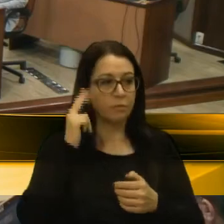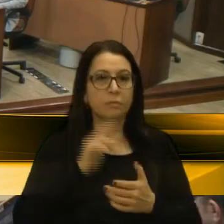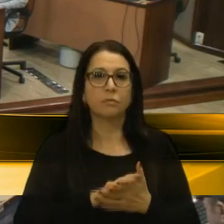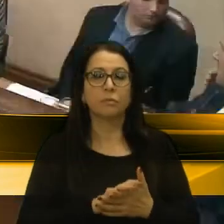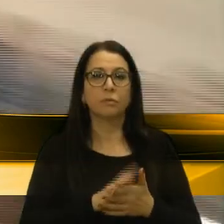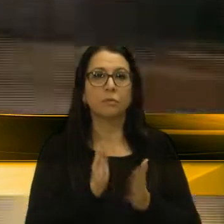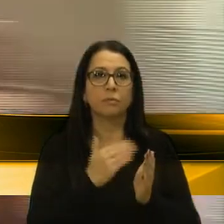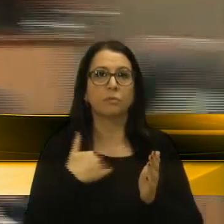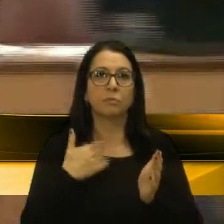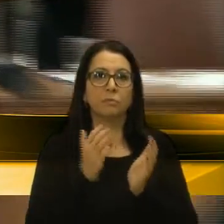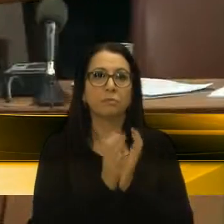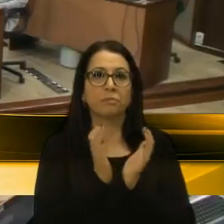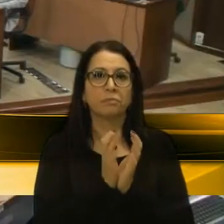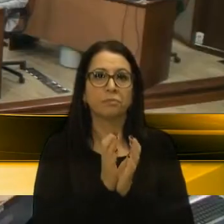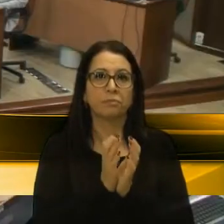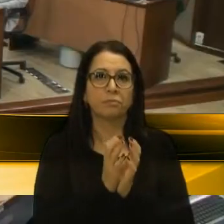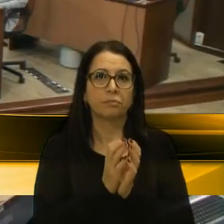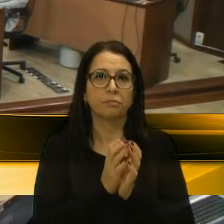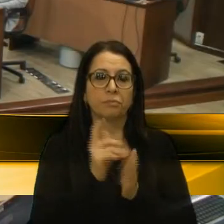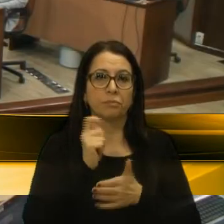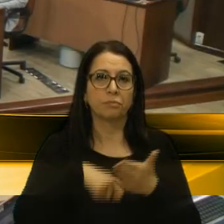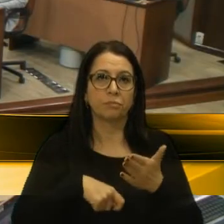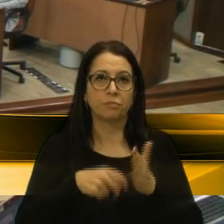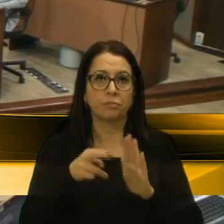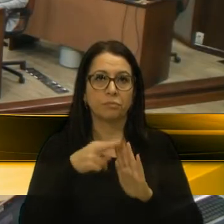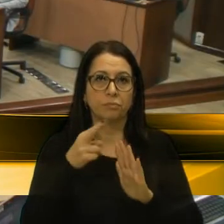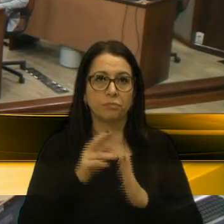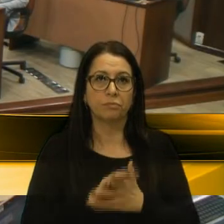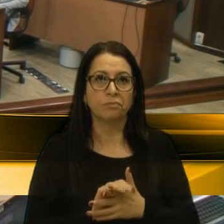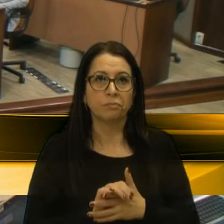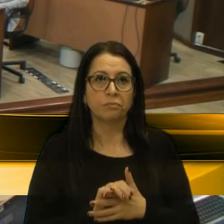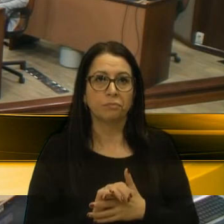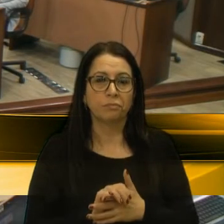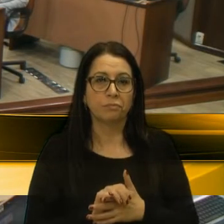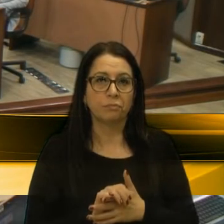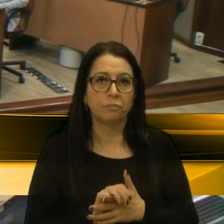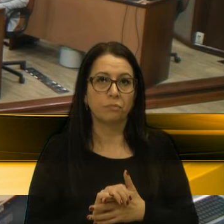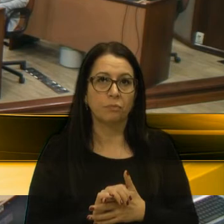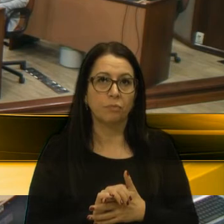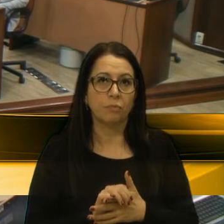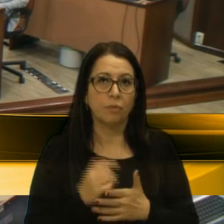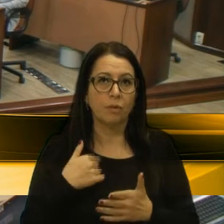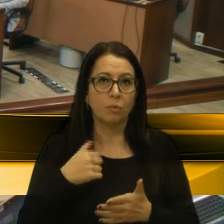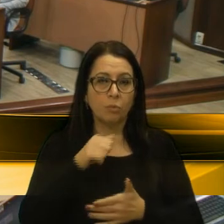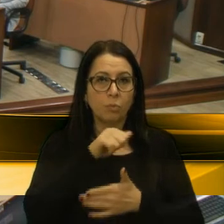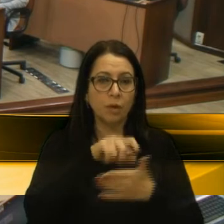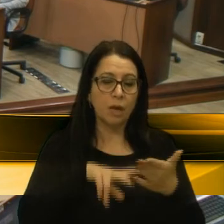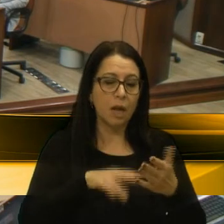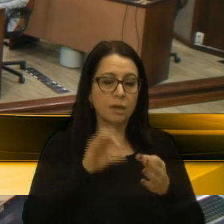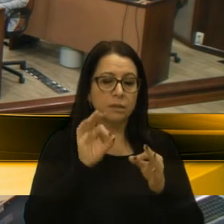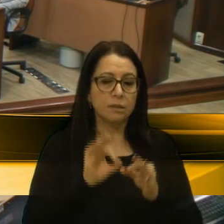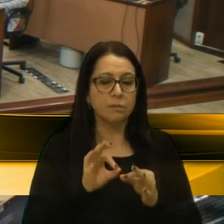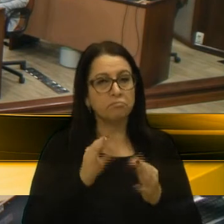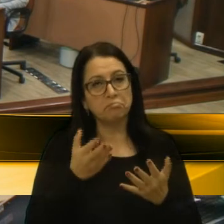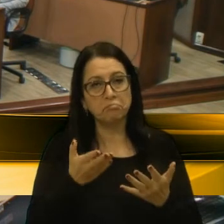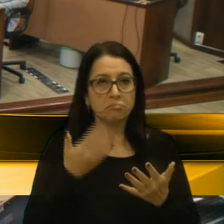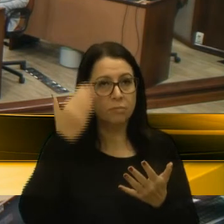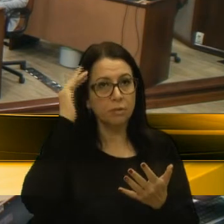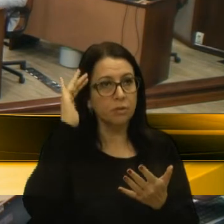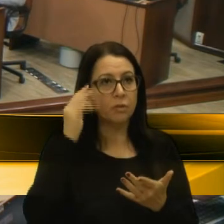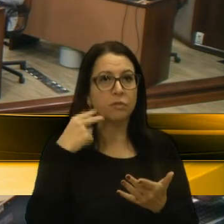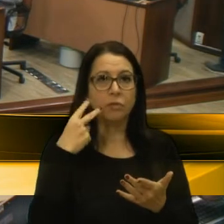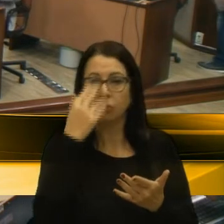Os vereadores que assinam esse requerimento, eu, numa análise muito preliminar, entendo o vereador Adiló, o vereador